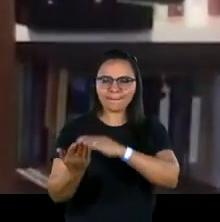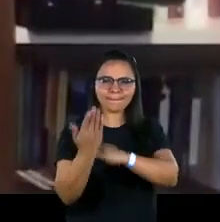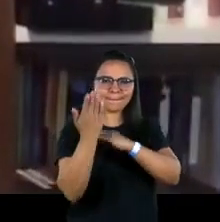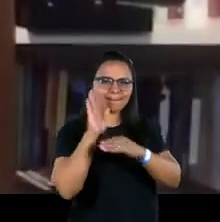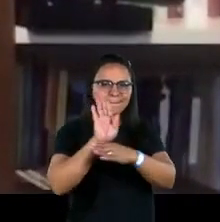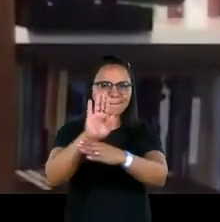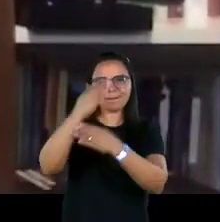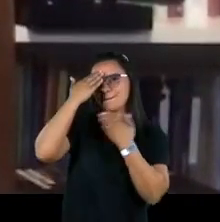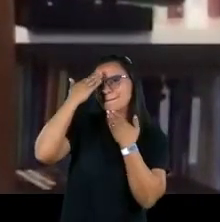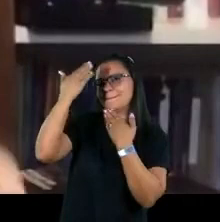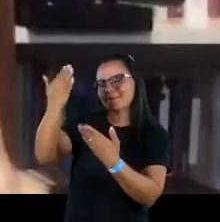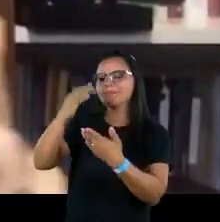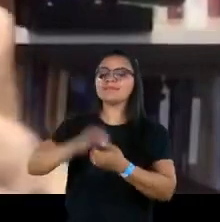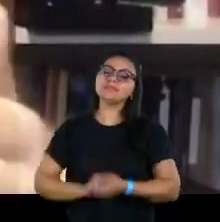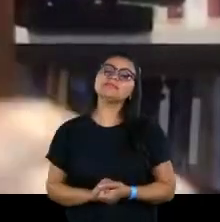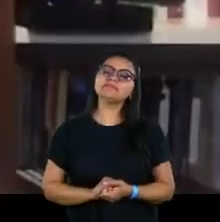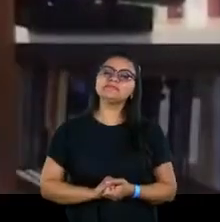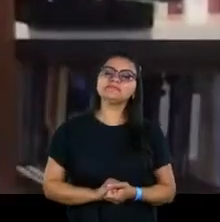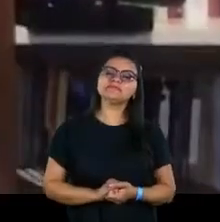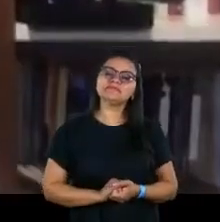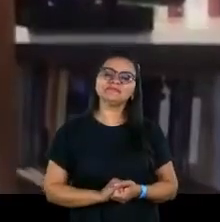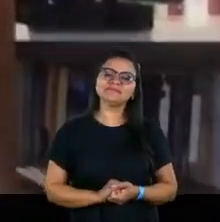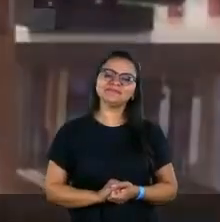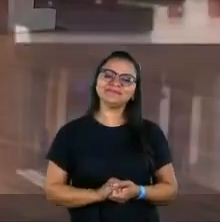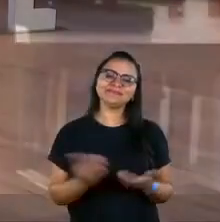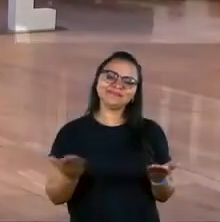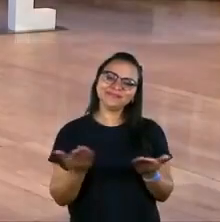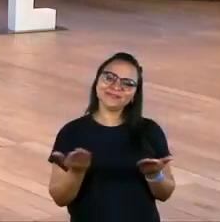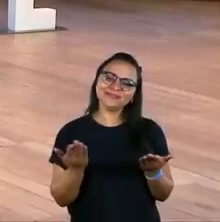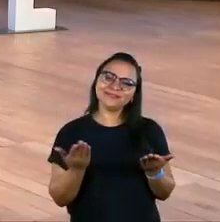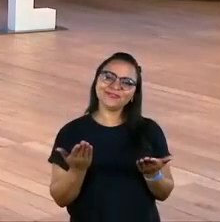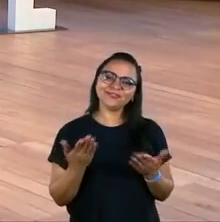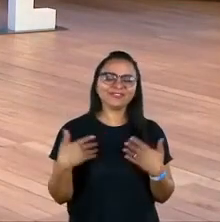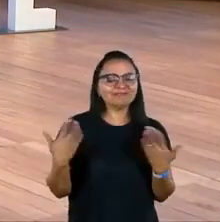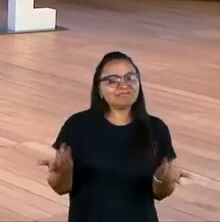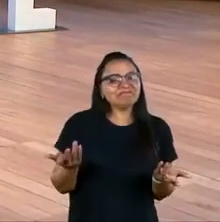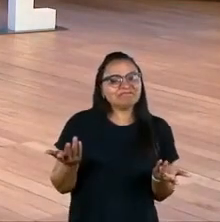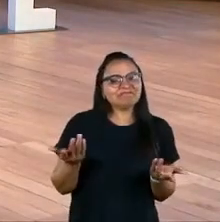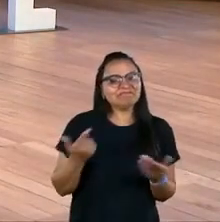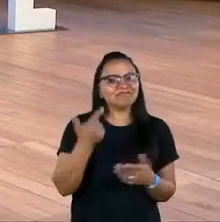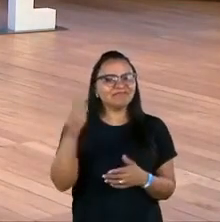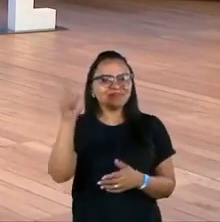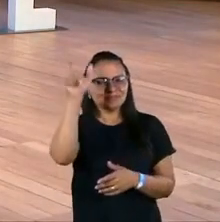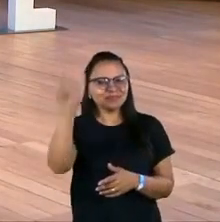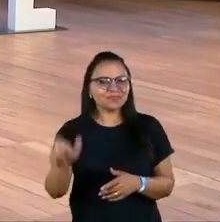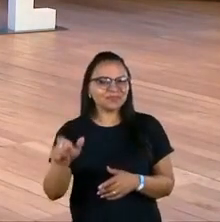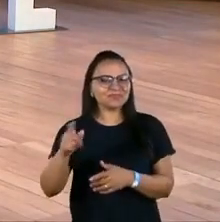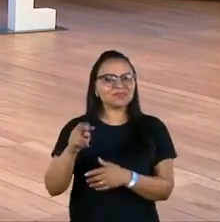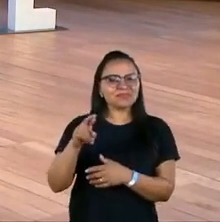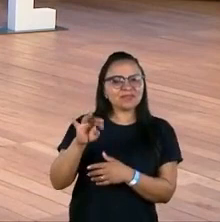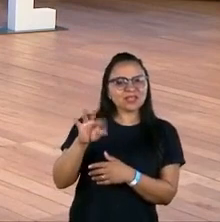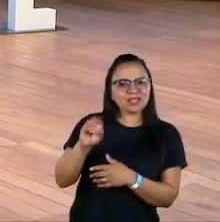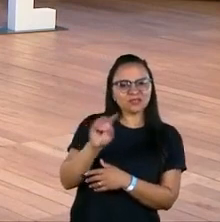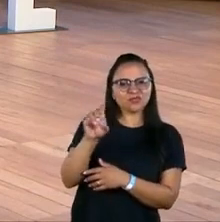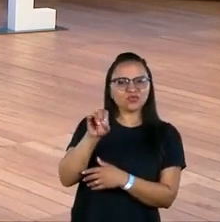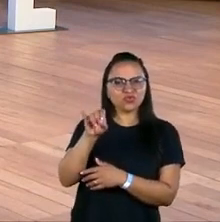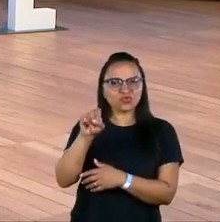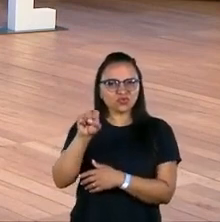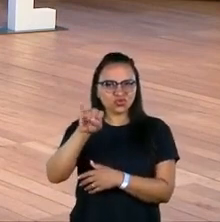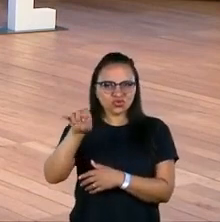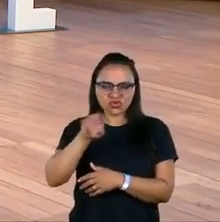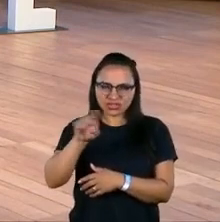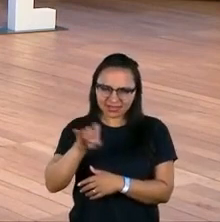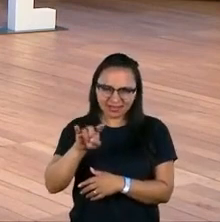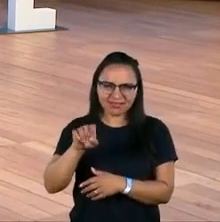Muito obrigado. Por enquanto estamos às ordens e agora devo passar para o nosso querido Pedro José que já chegou. Pedro